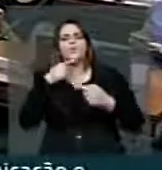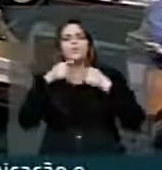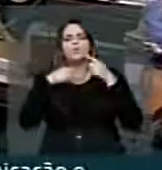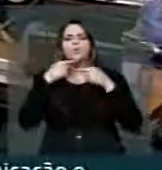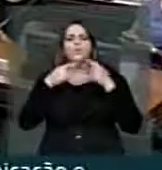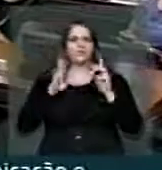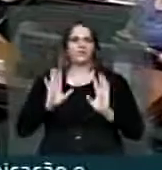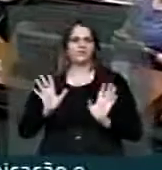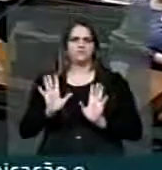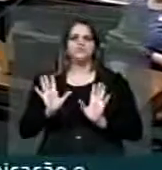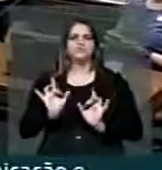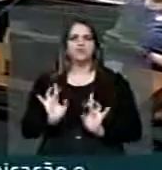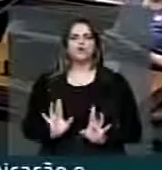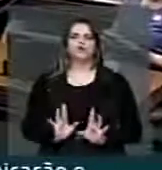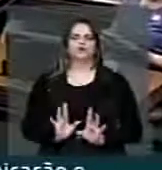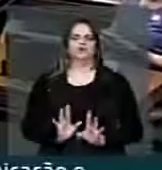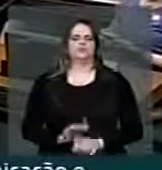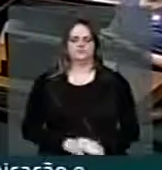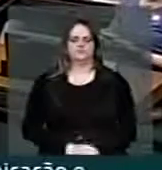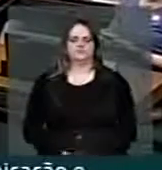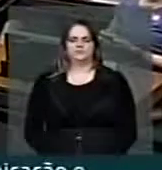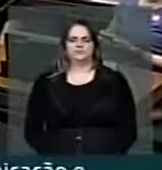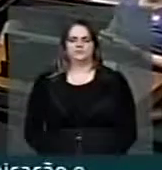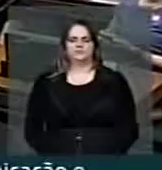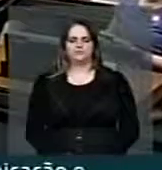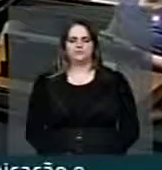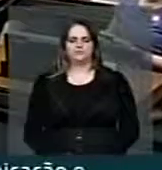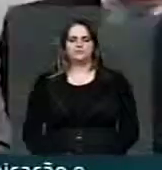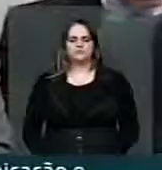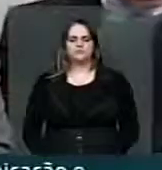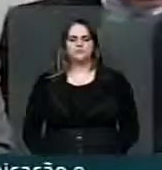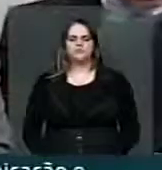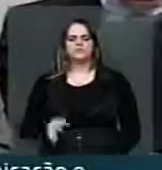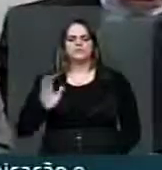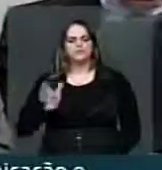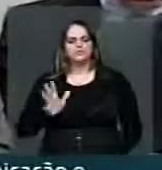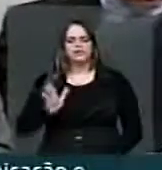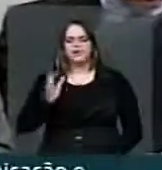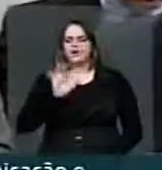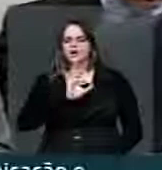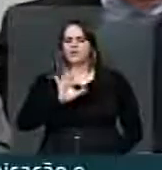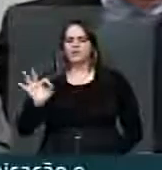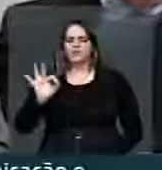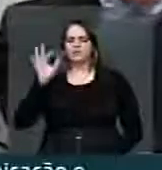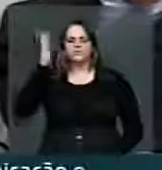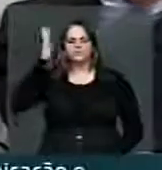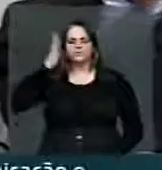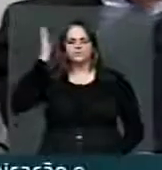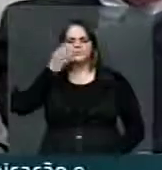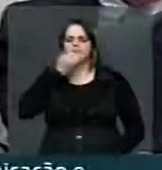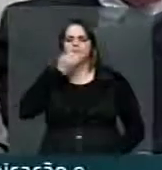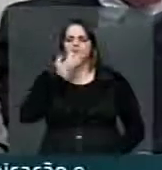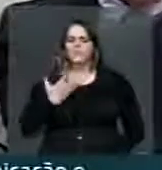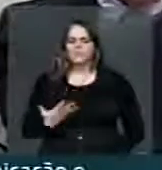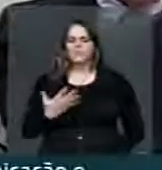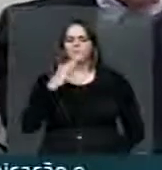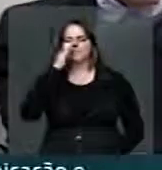nebuloso dessa manhã de reflexão. Acho que as apresentações foram muito boas, naturalmente que elas